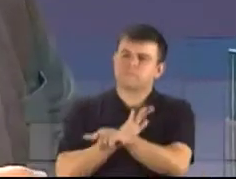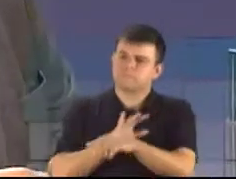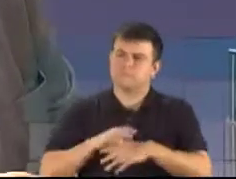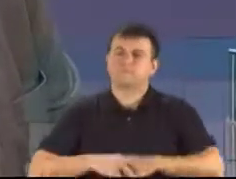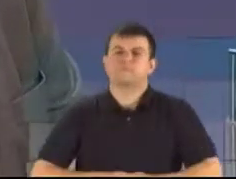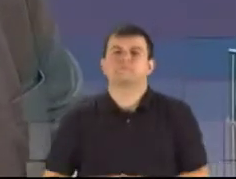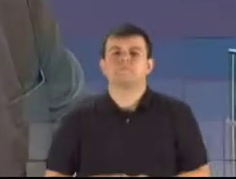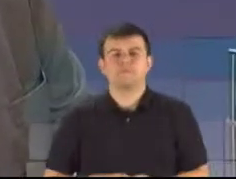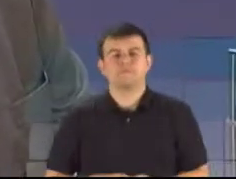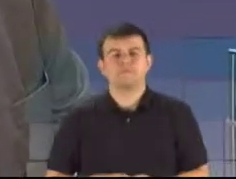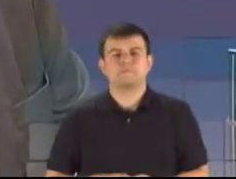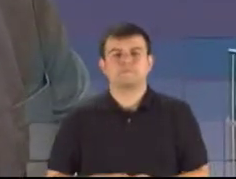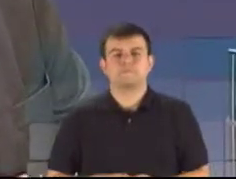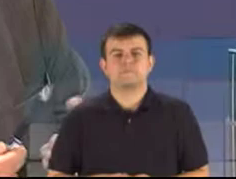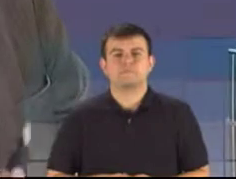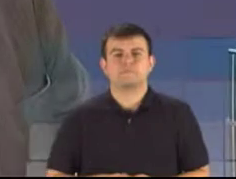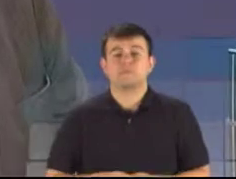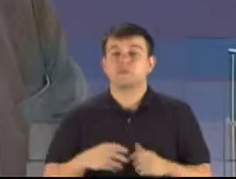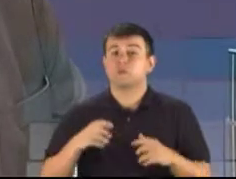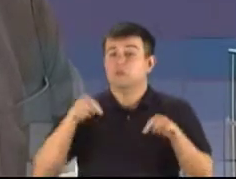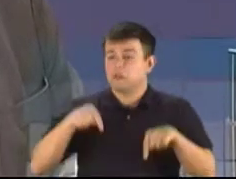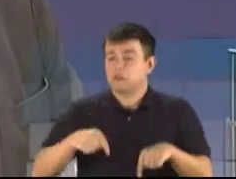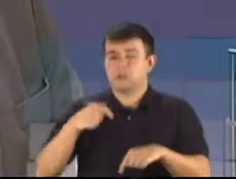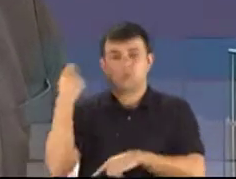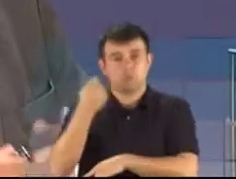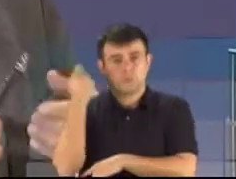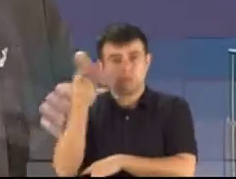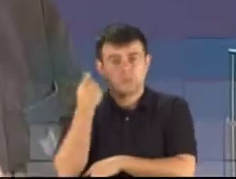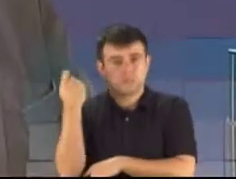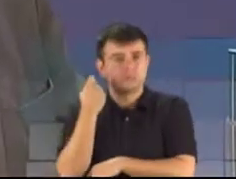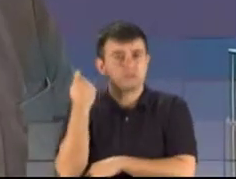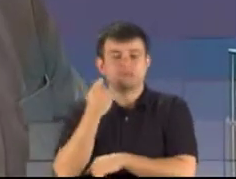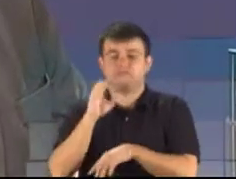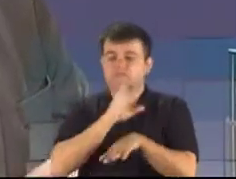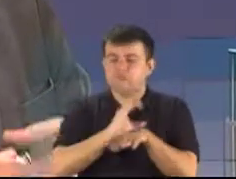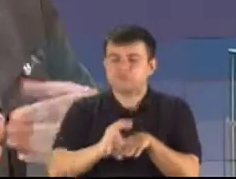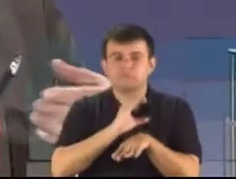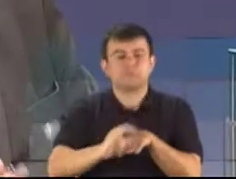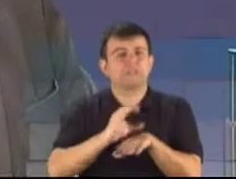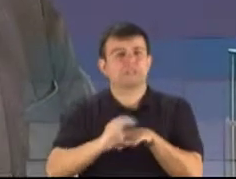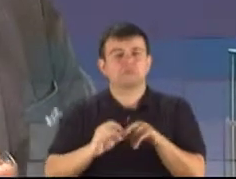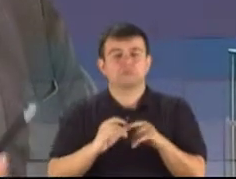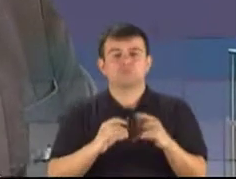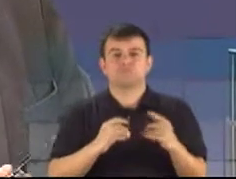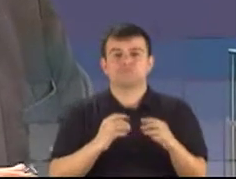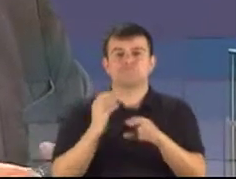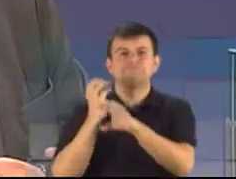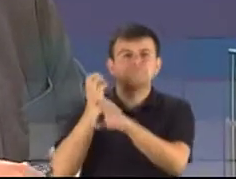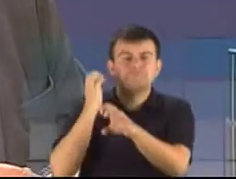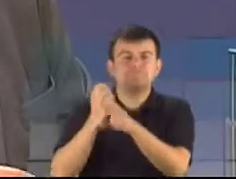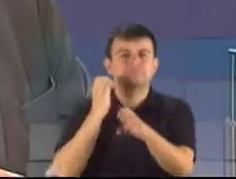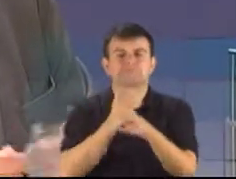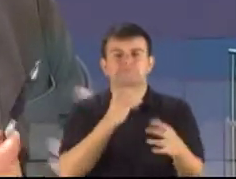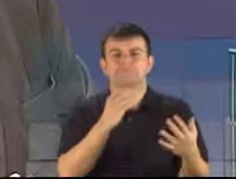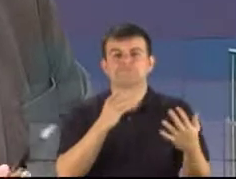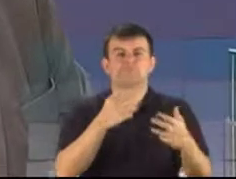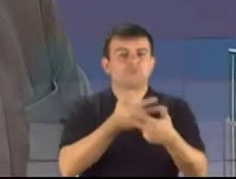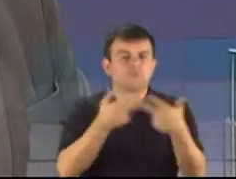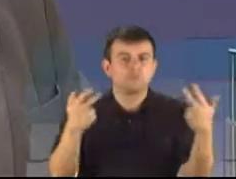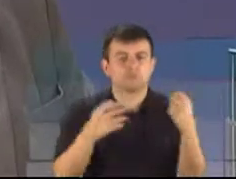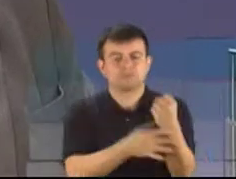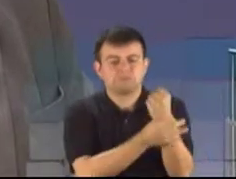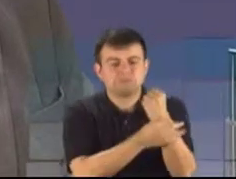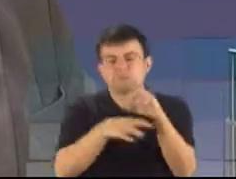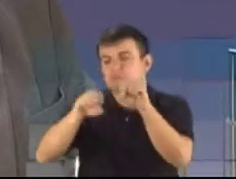as questões do Rio Grande, os investimentos que precisam ser feitos em infraestrutura, em educação, em segurança, passa tudo